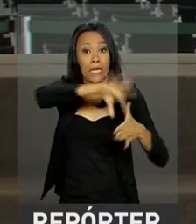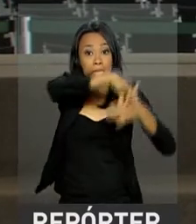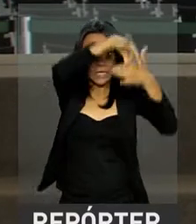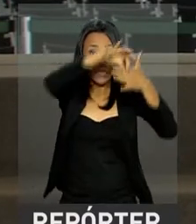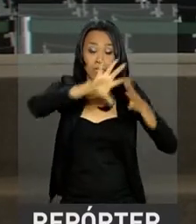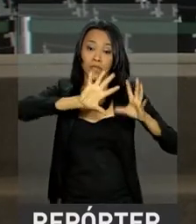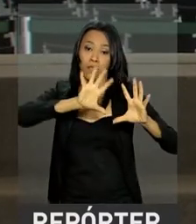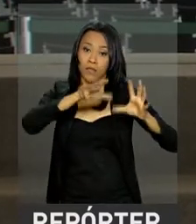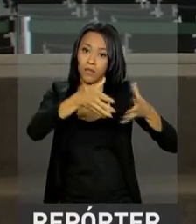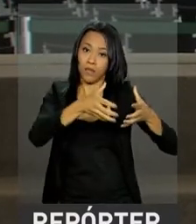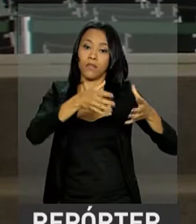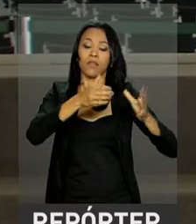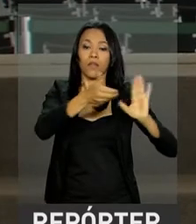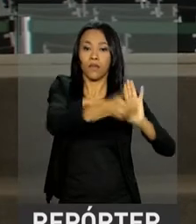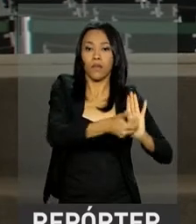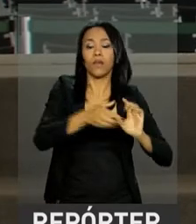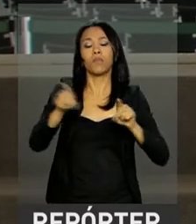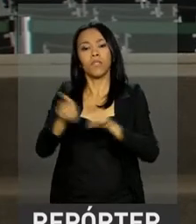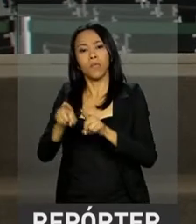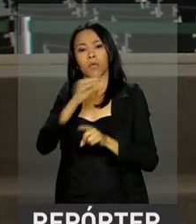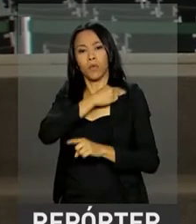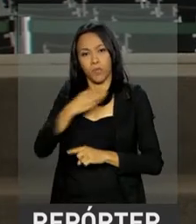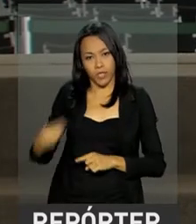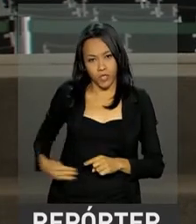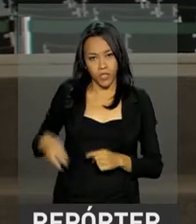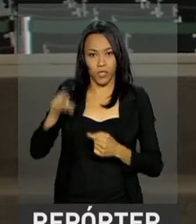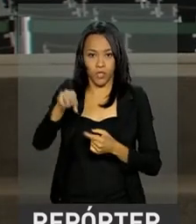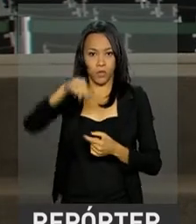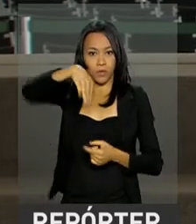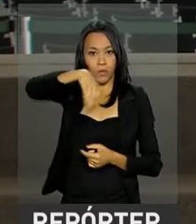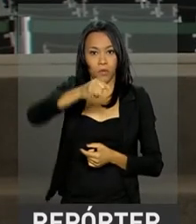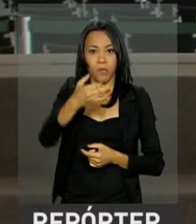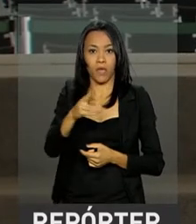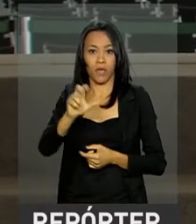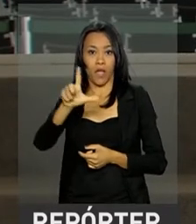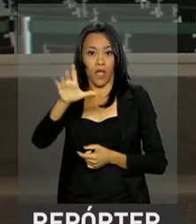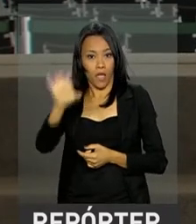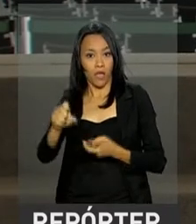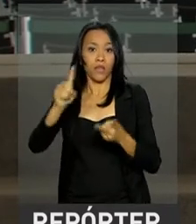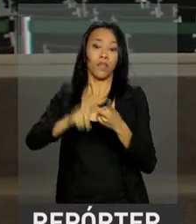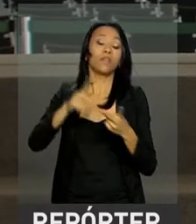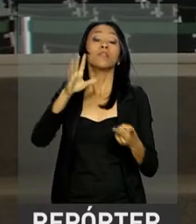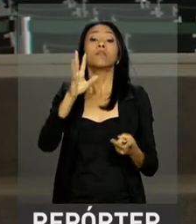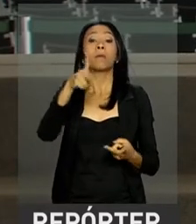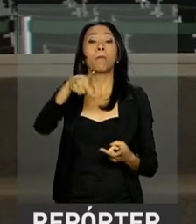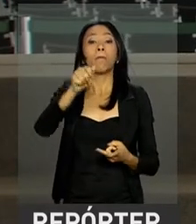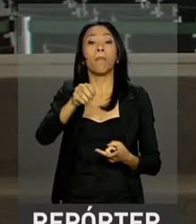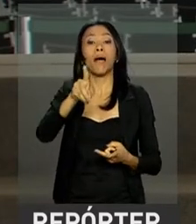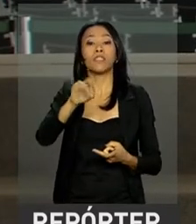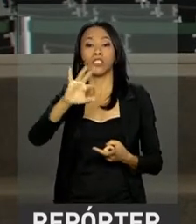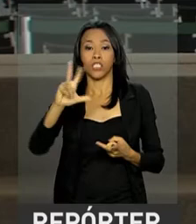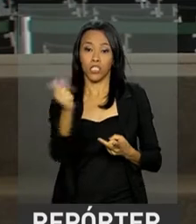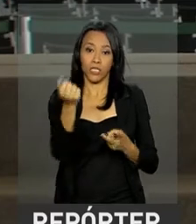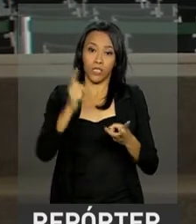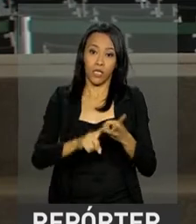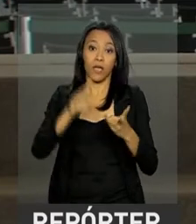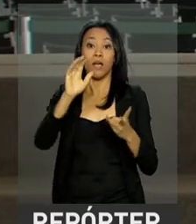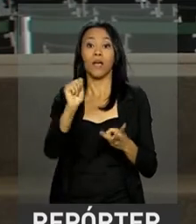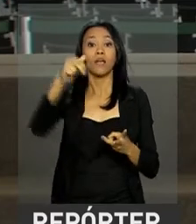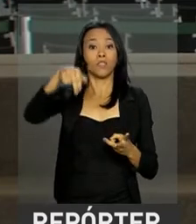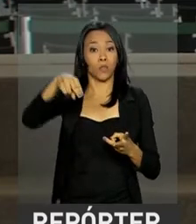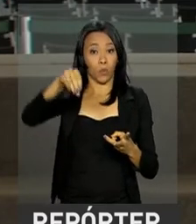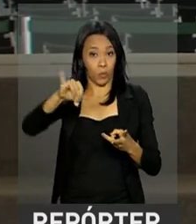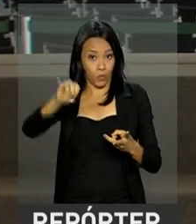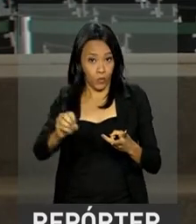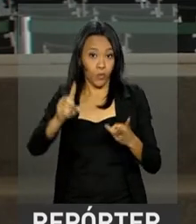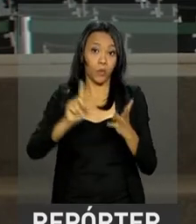ministros Henrique Meirelles da Fazenda, Eliseu Padilha da Casa Civil, Antônio Embaçaí, da Secretaria de Governo